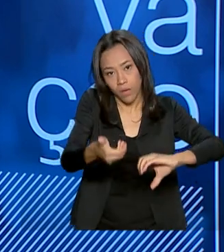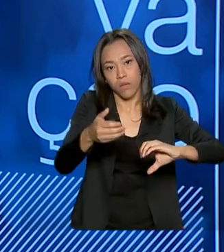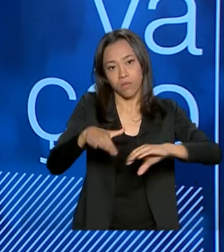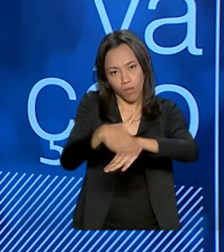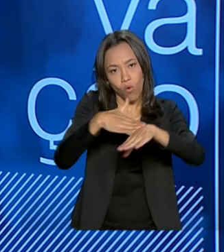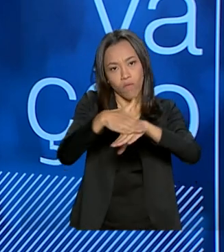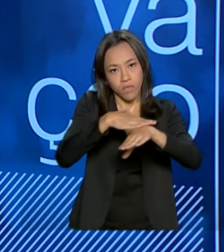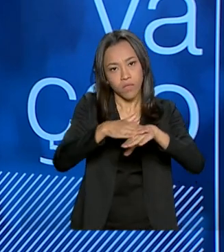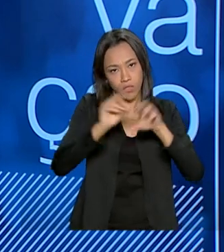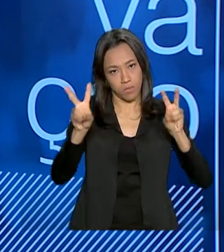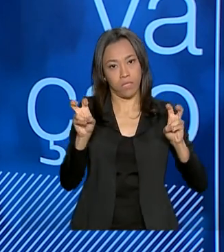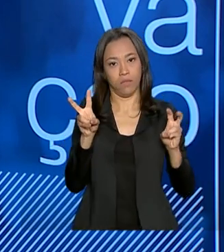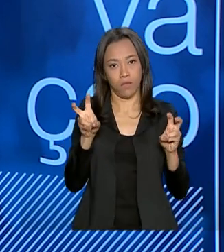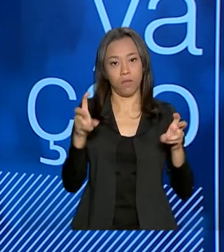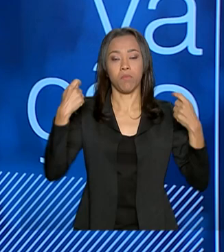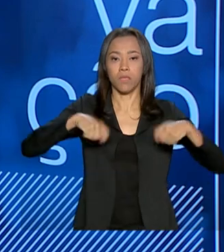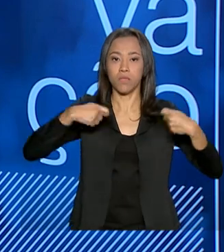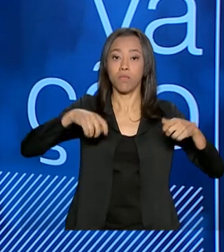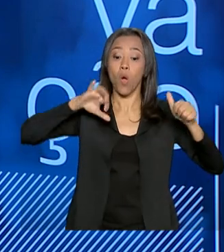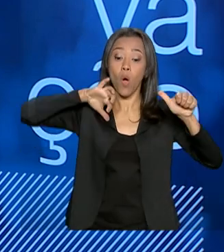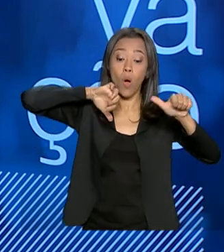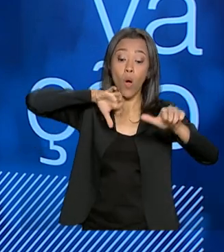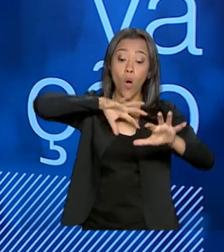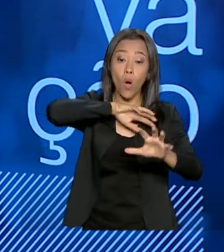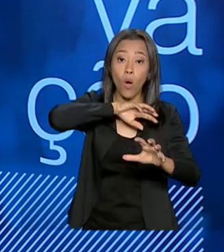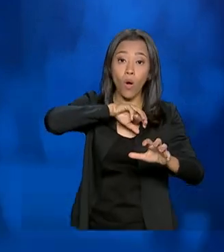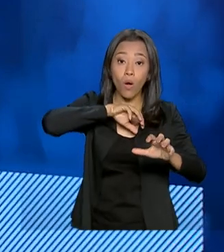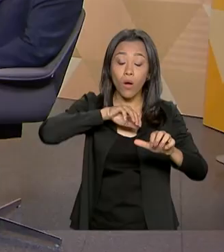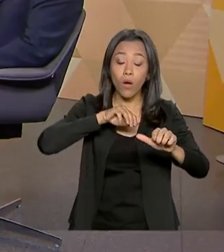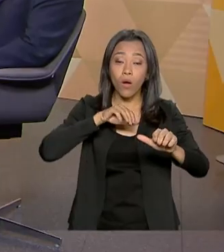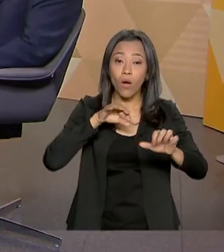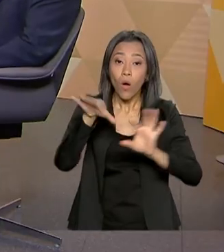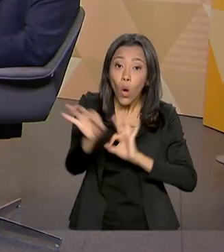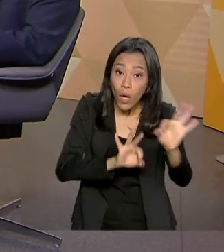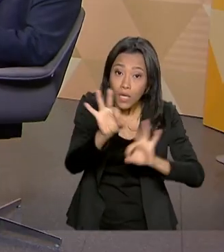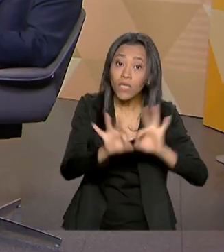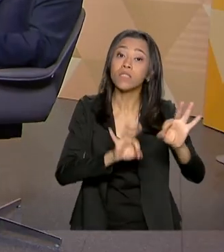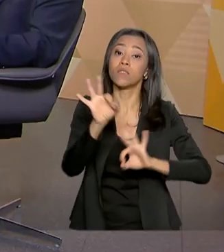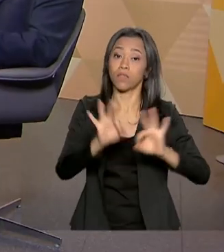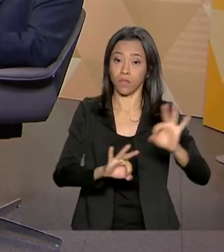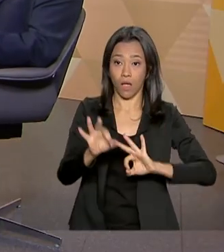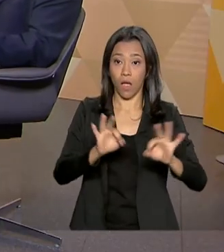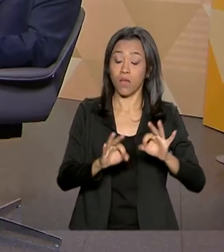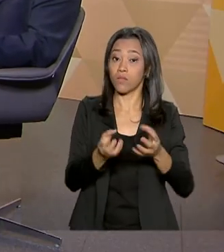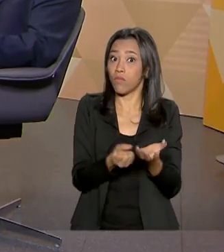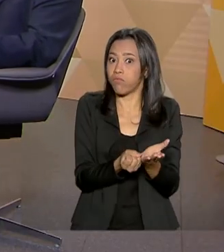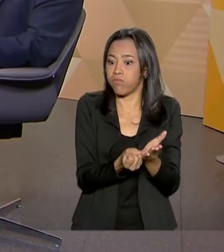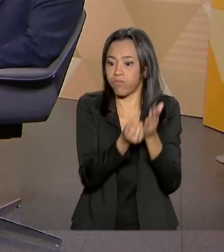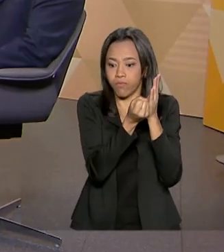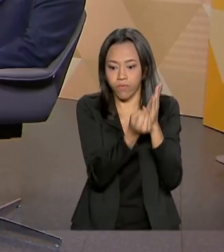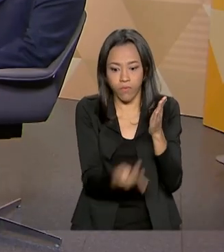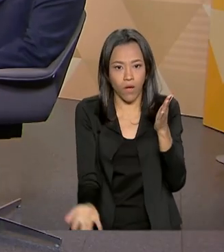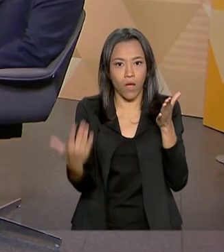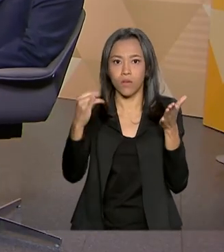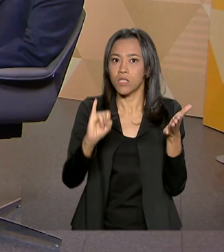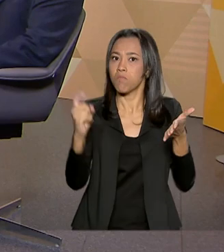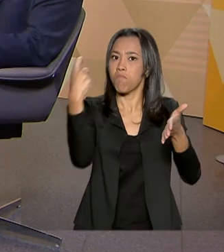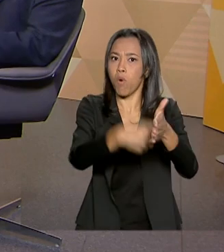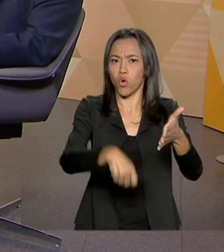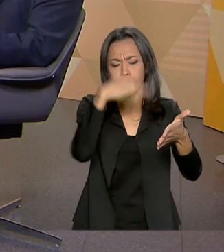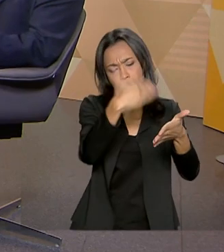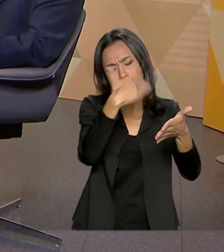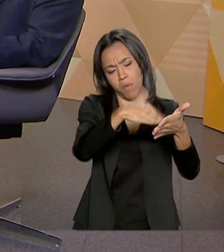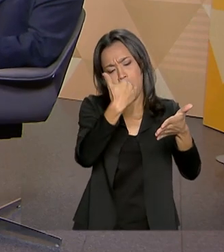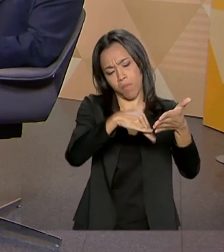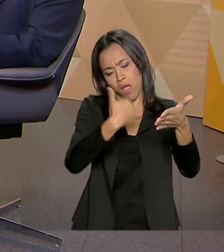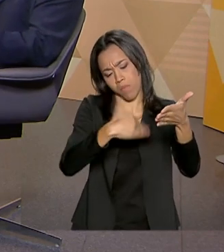Nós temos que primeiro reorganizar o sistema. São muitos impostos. Sim, então, simplificar essa questão do pagamento dos impostos